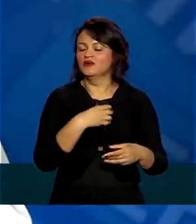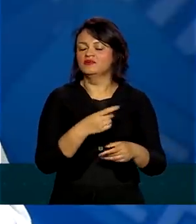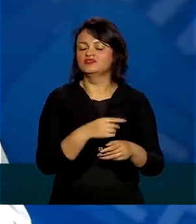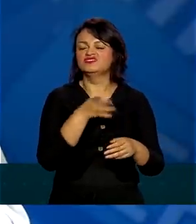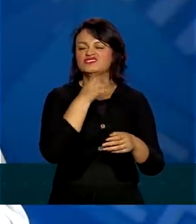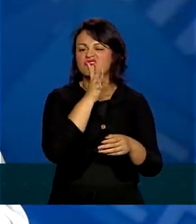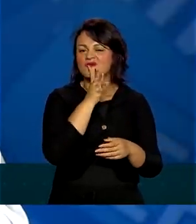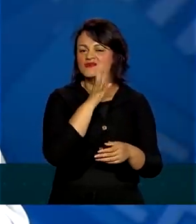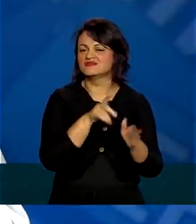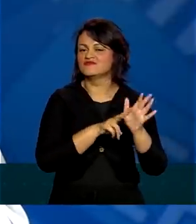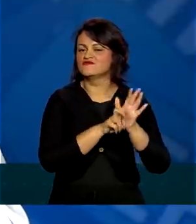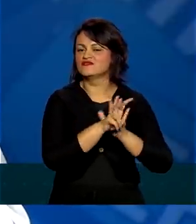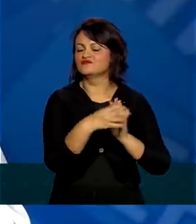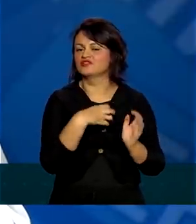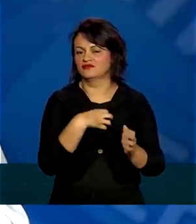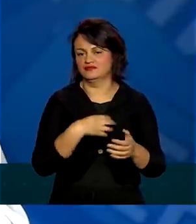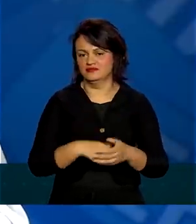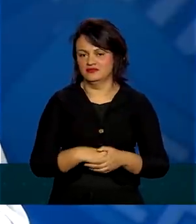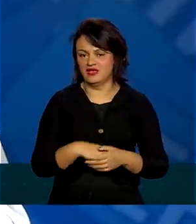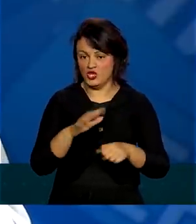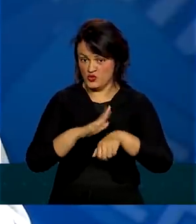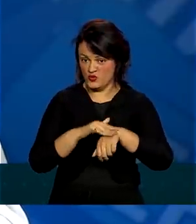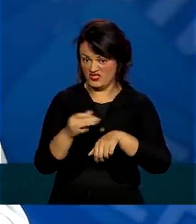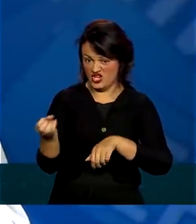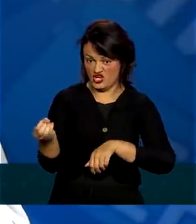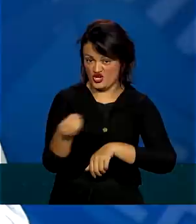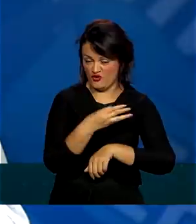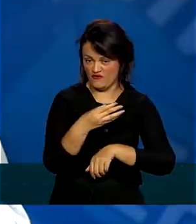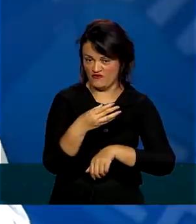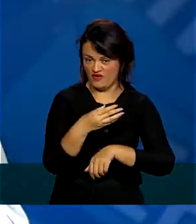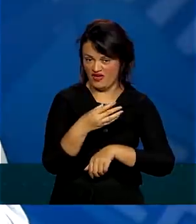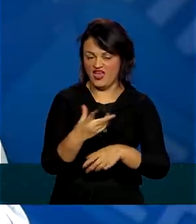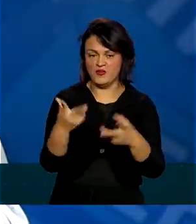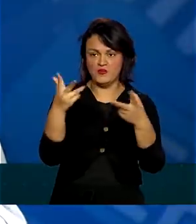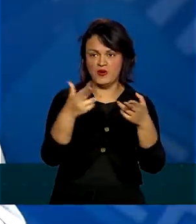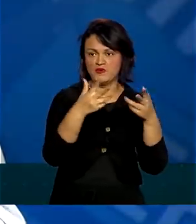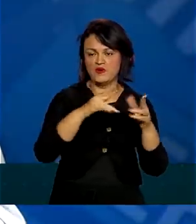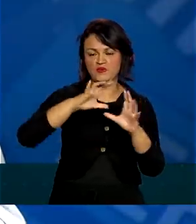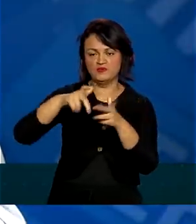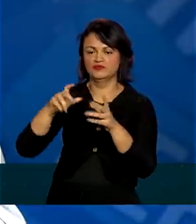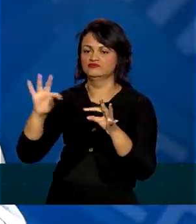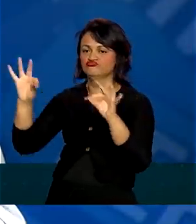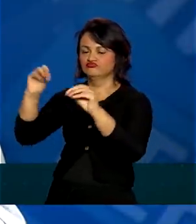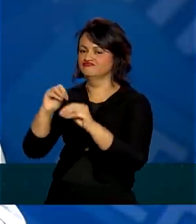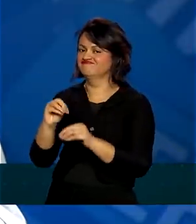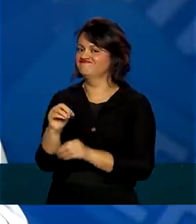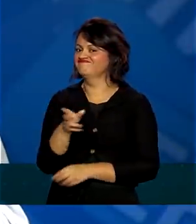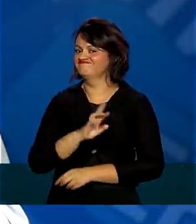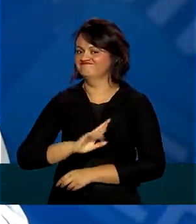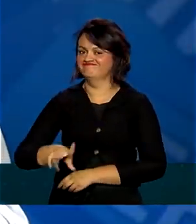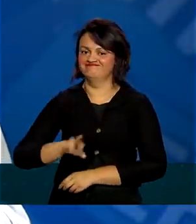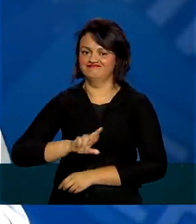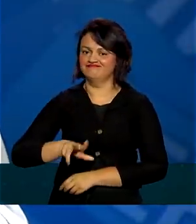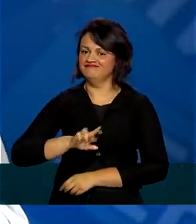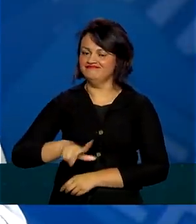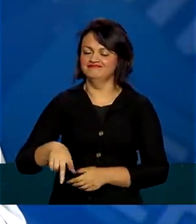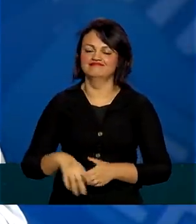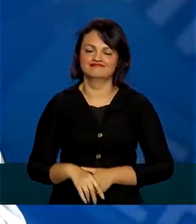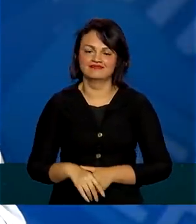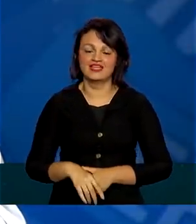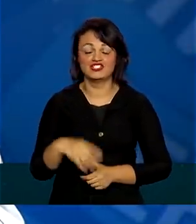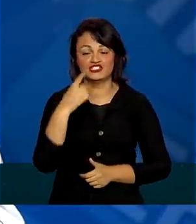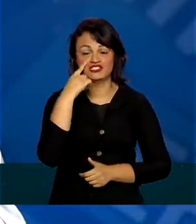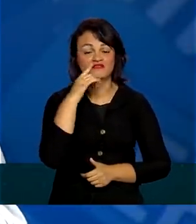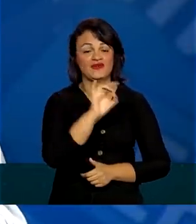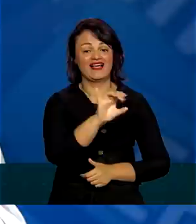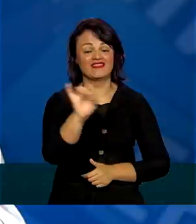Não existe doença nova que se comporte igual no mundo inteiro. Nós vamos ver o seu